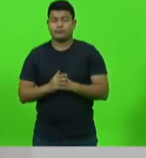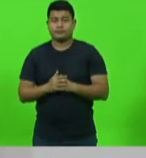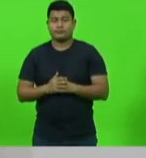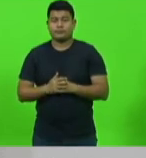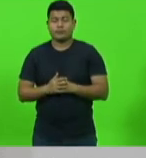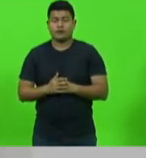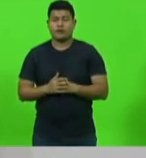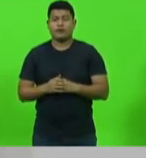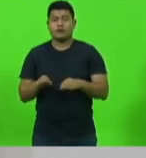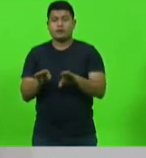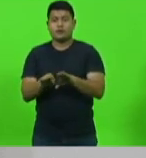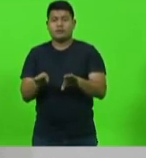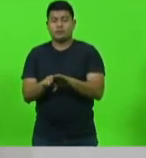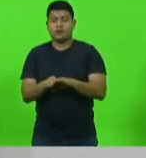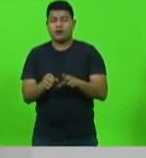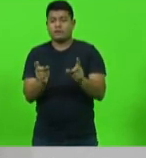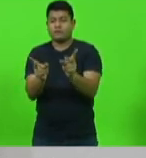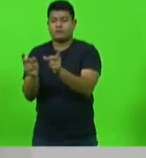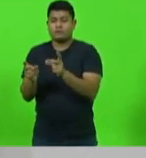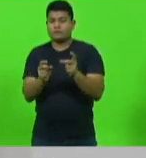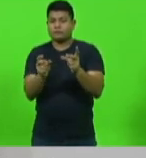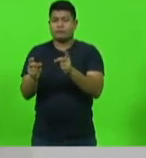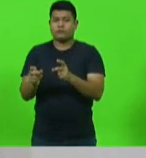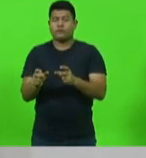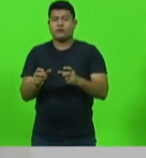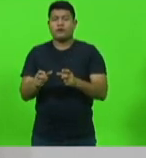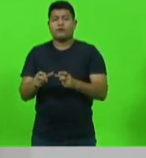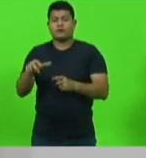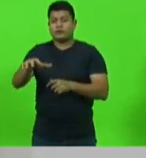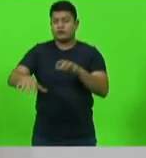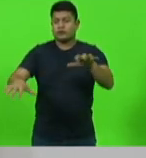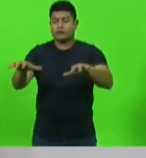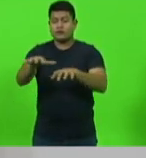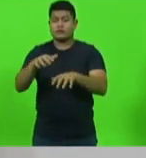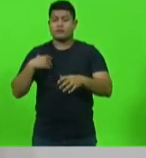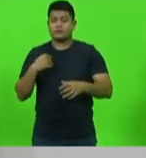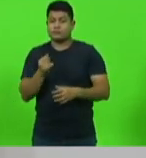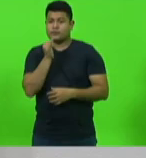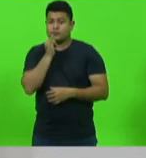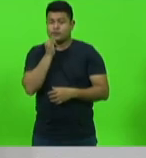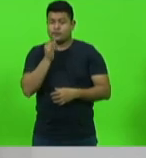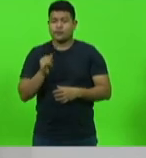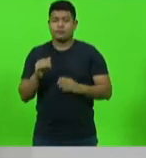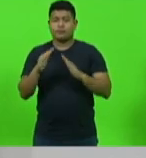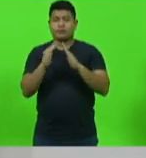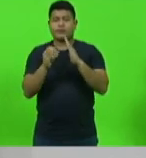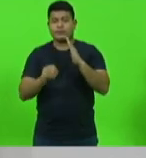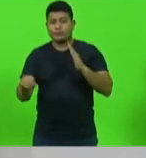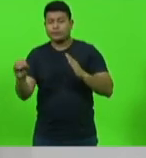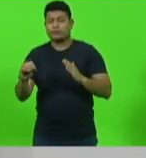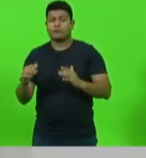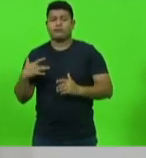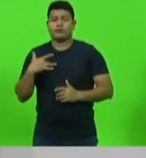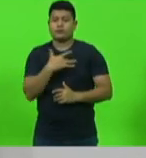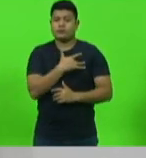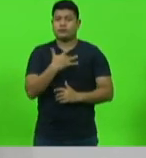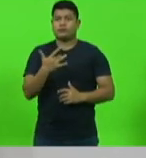saúde, a educação, a segurança pública, a água, o esgoto, a energia, dentre outros.